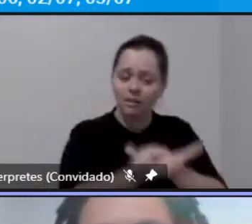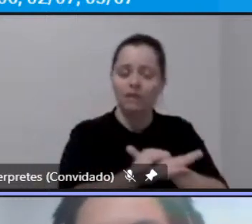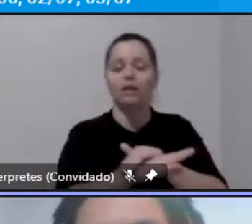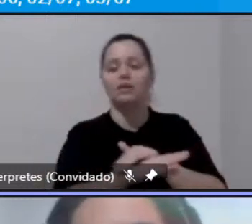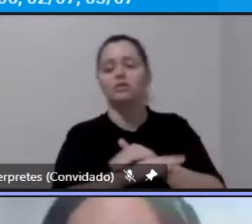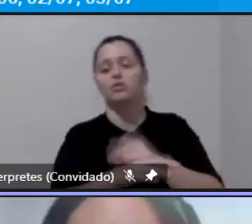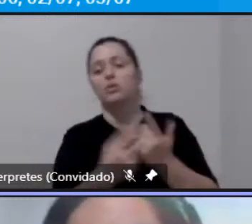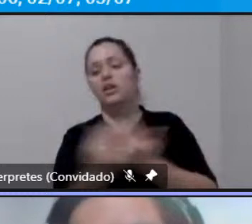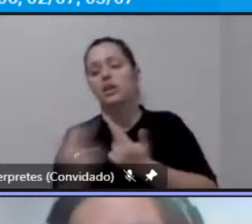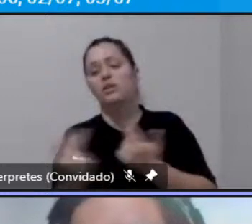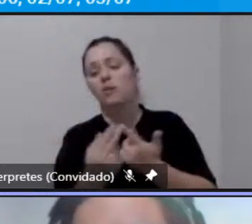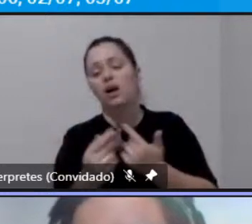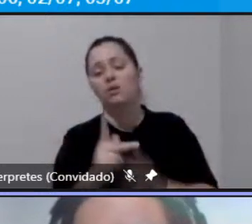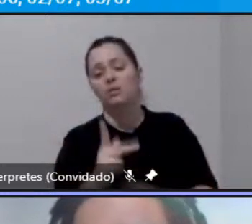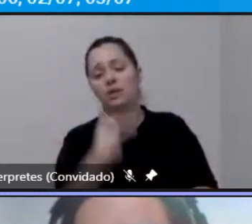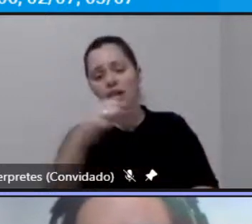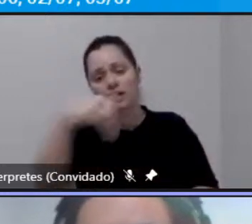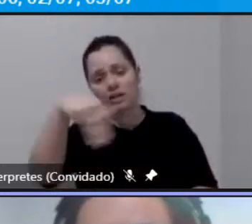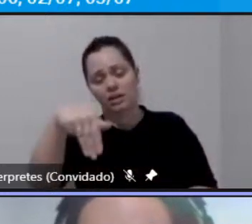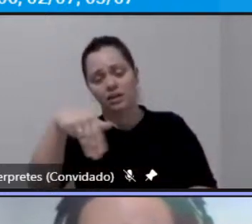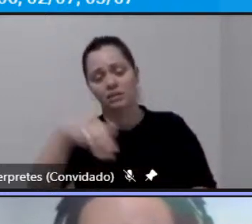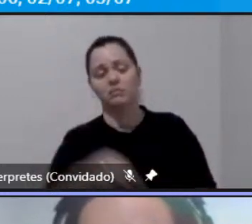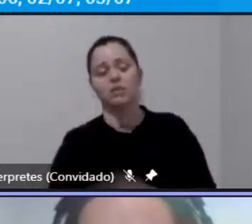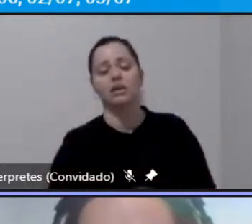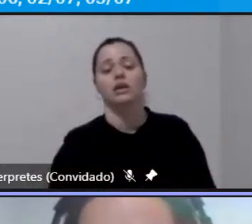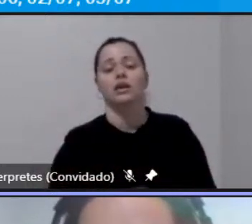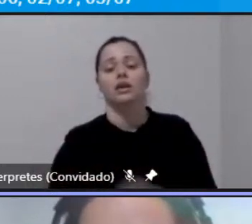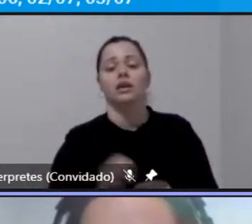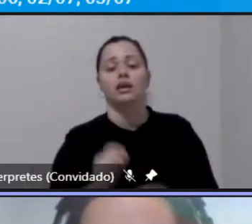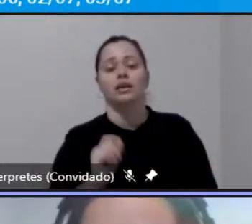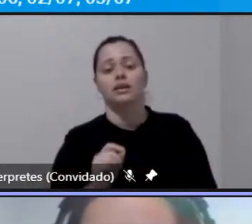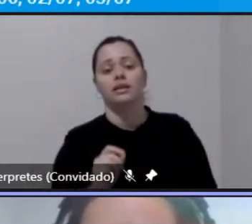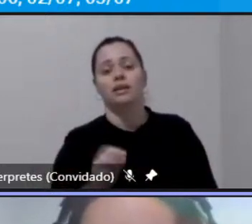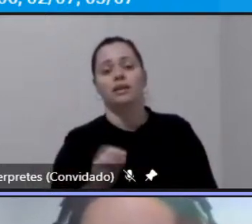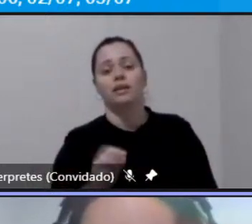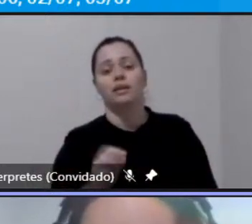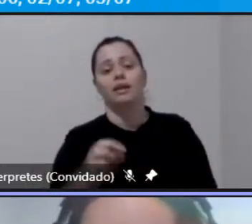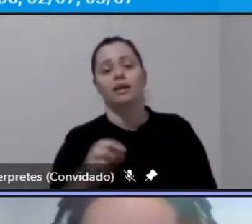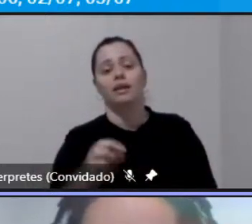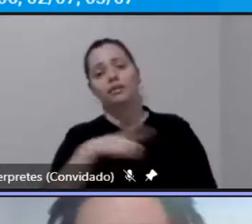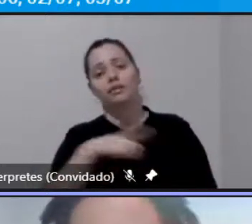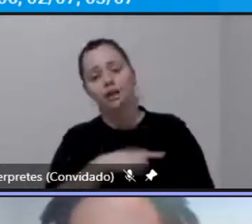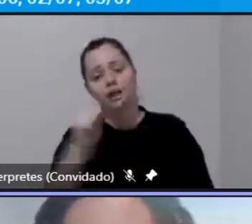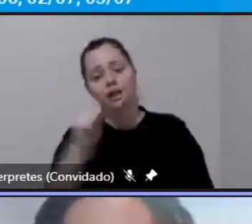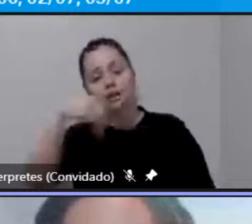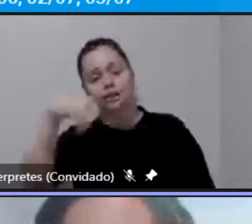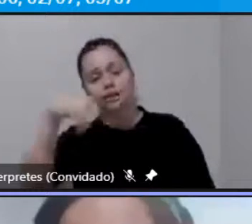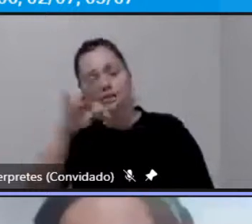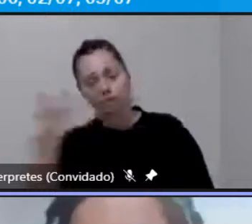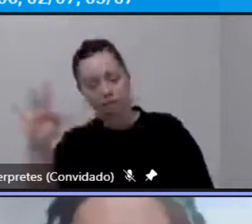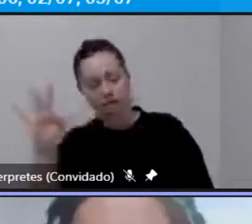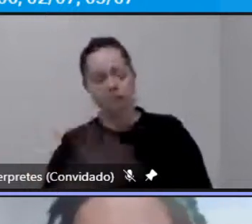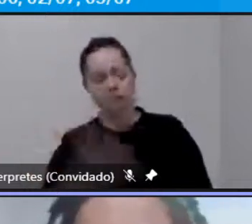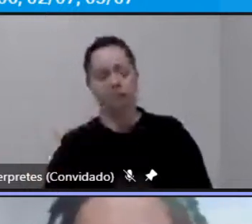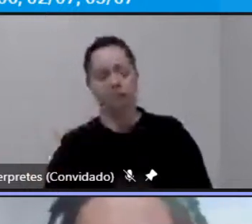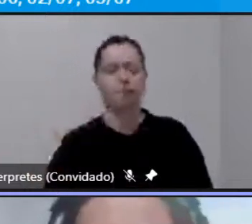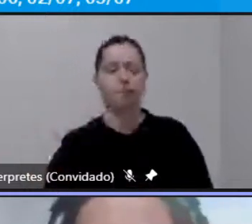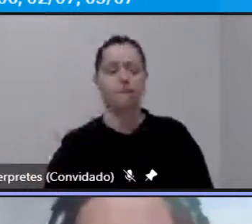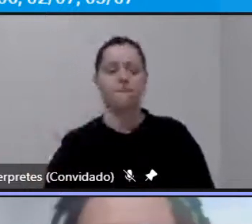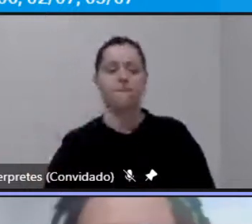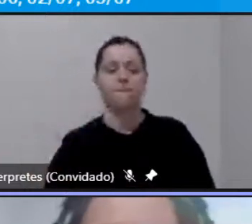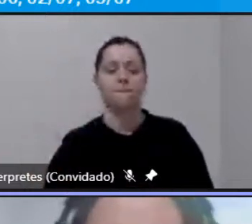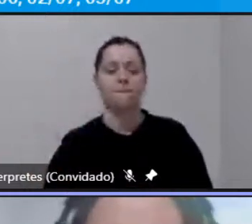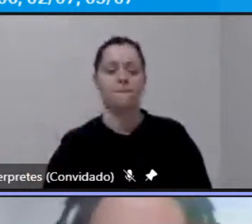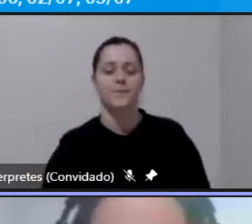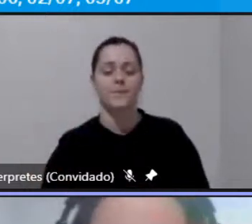quilometragem as que são geridas pela NTT tem um valor menor do médio por